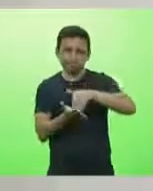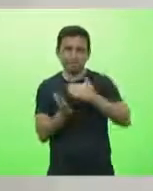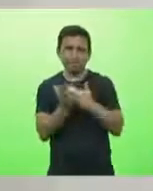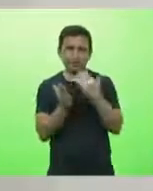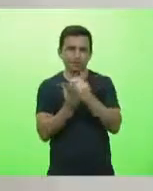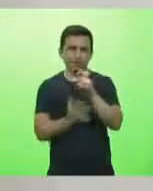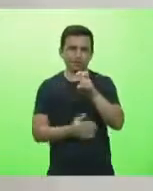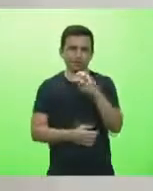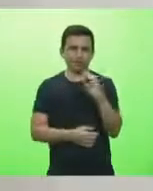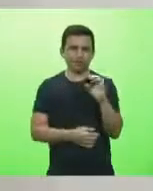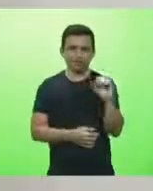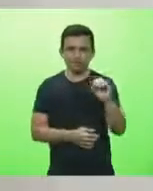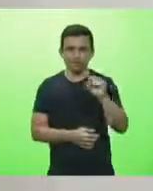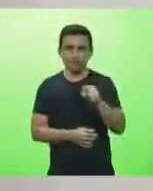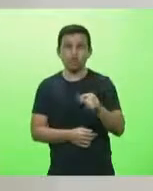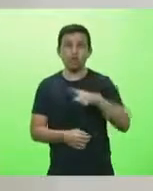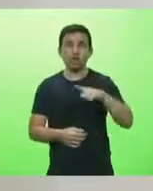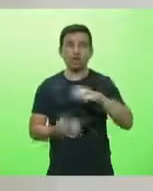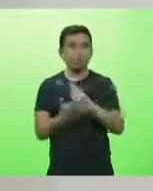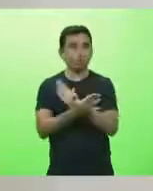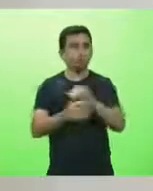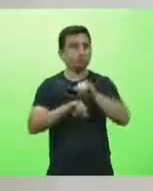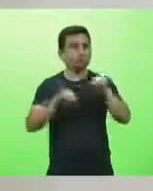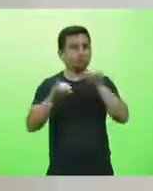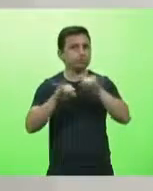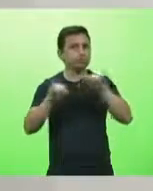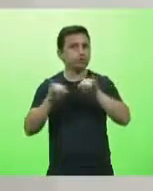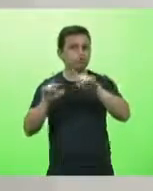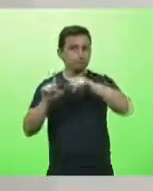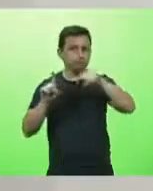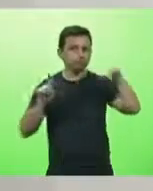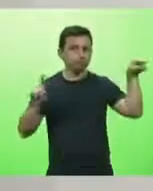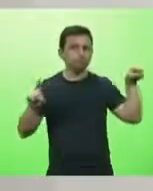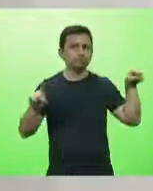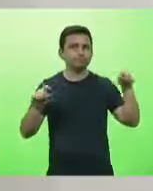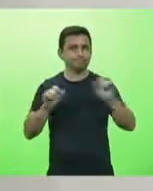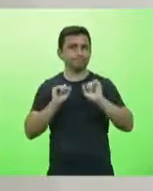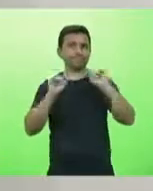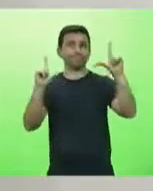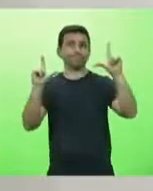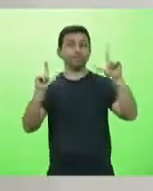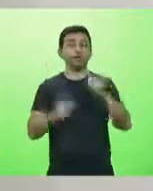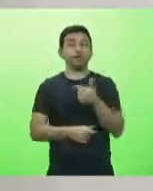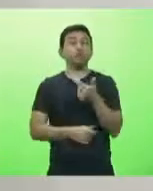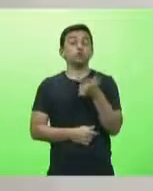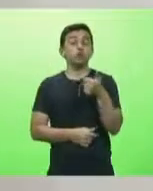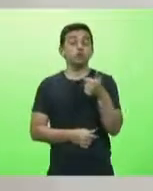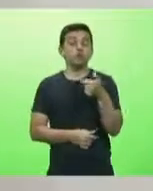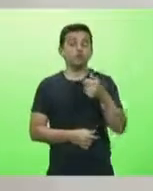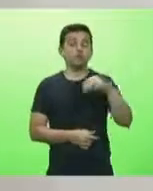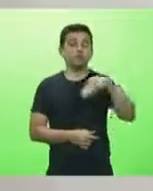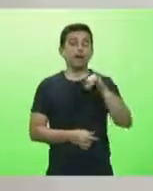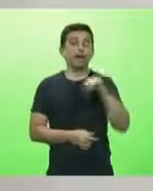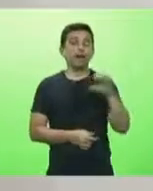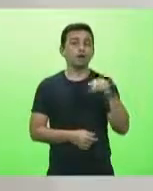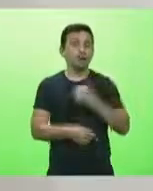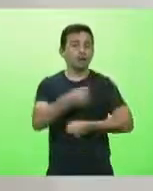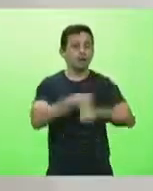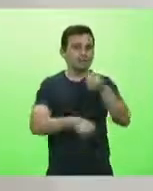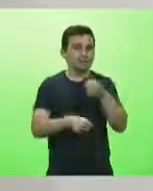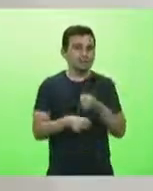alguns dados são muito alarmantes. Nós estamos falando do dia 12 de maio do ano passado, certo?